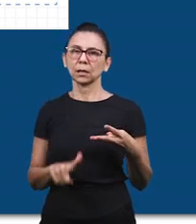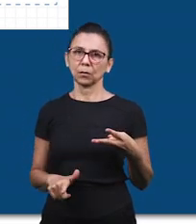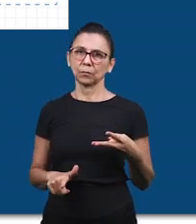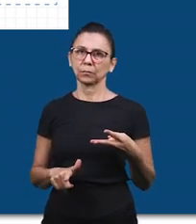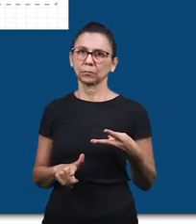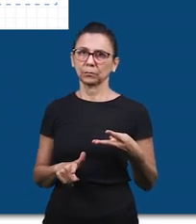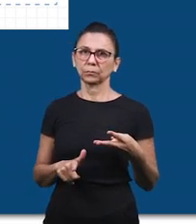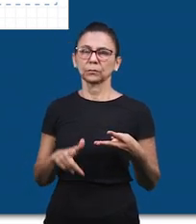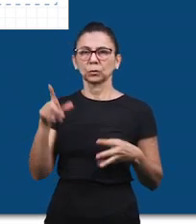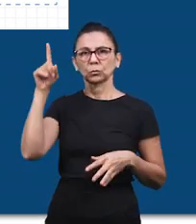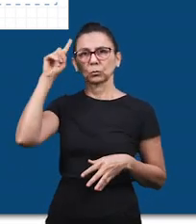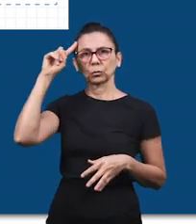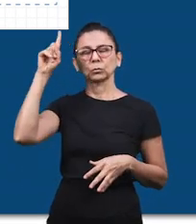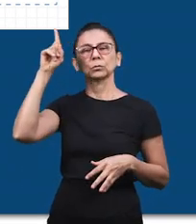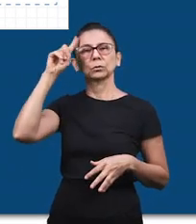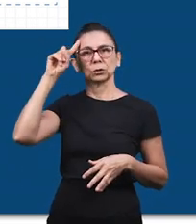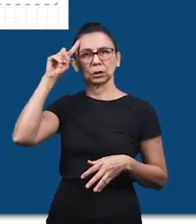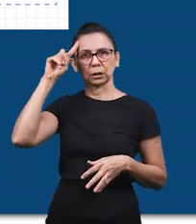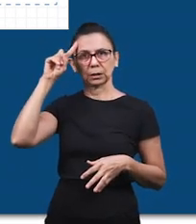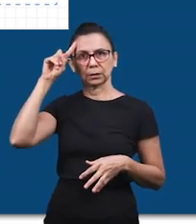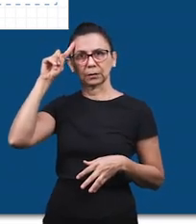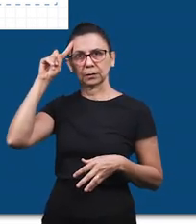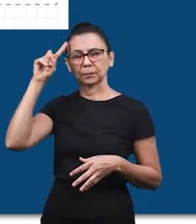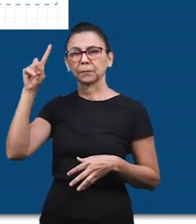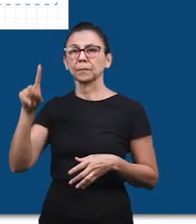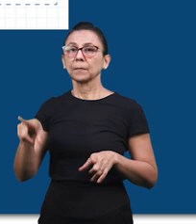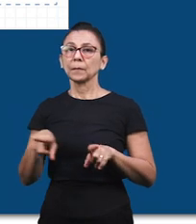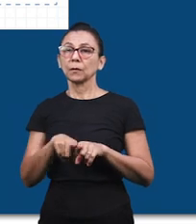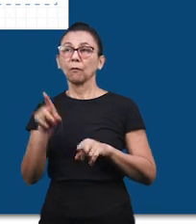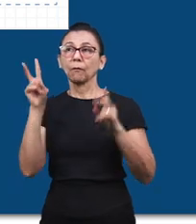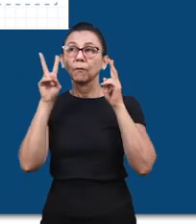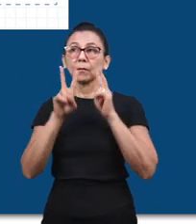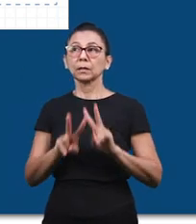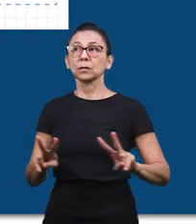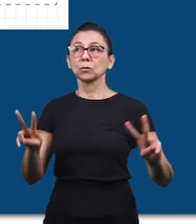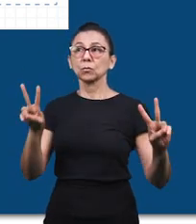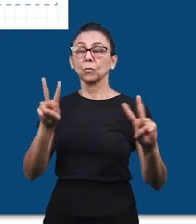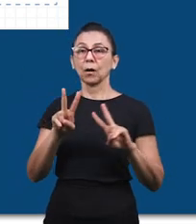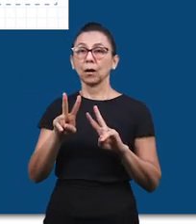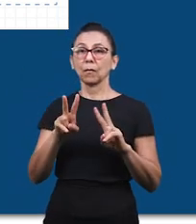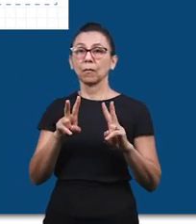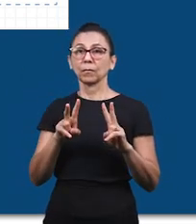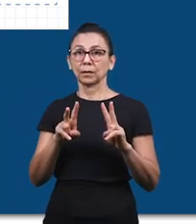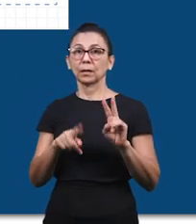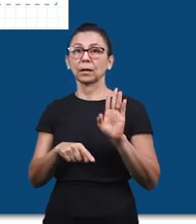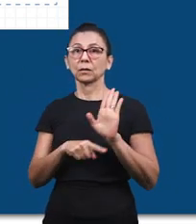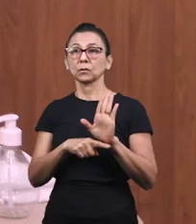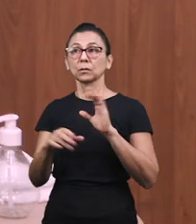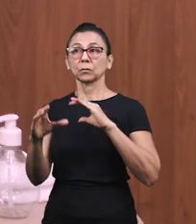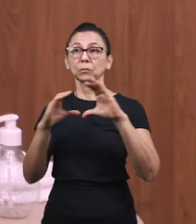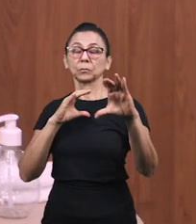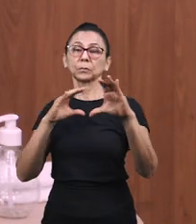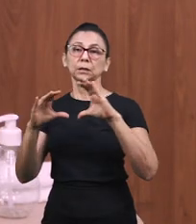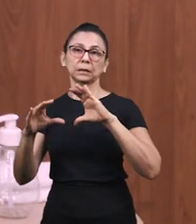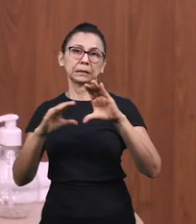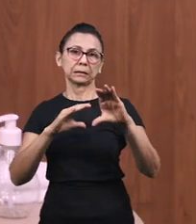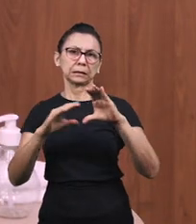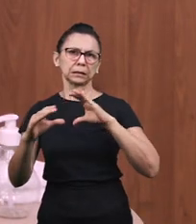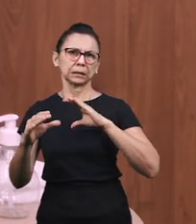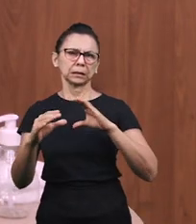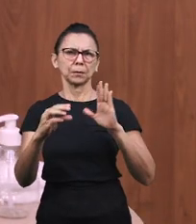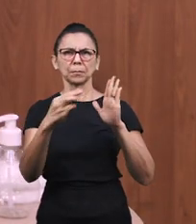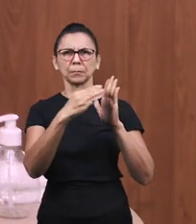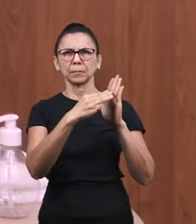As pistas visuais também favorecem o desenvolvimento da comunicação. Existem vários